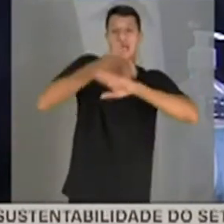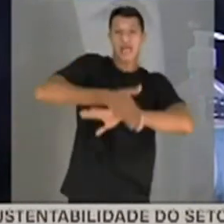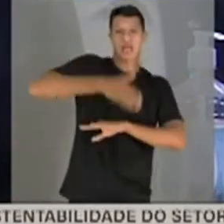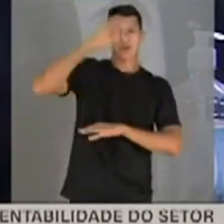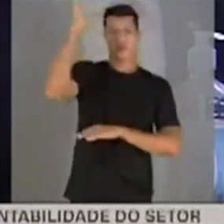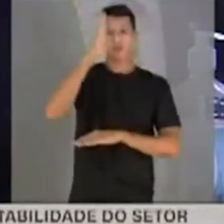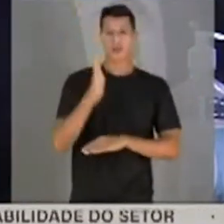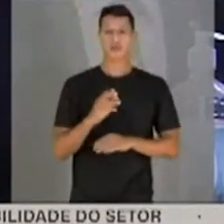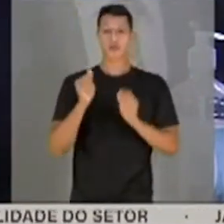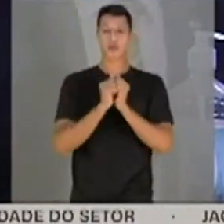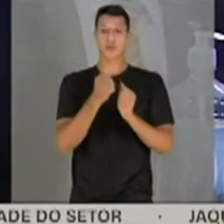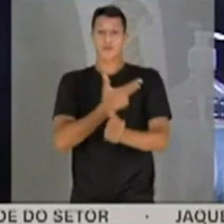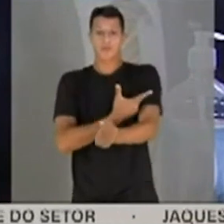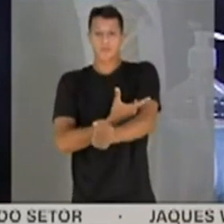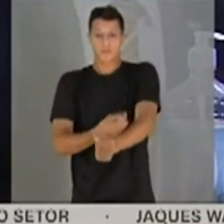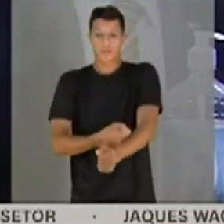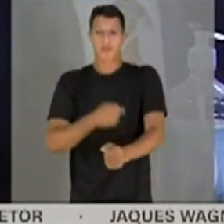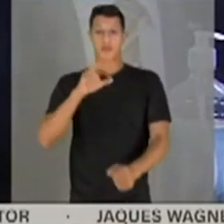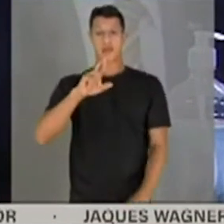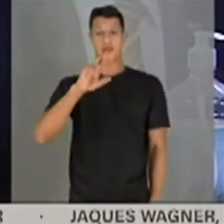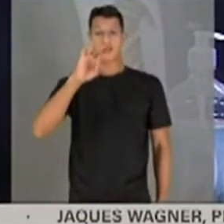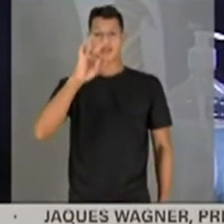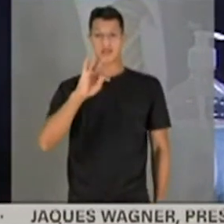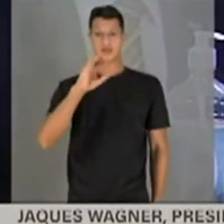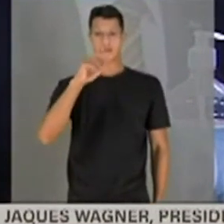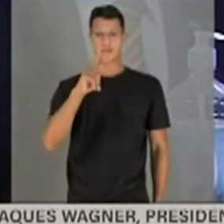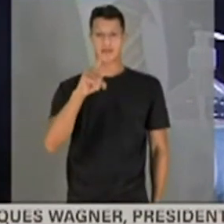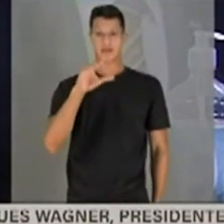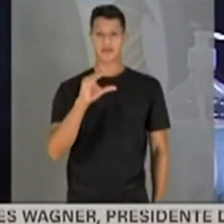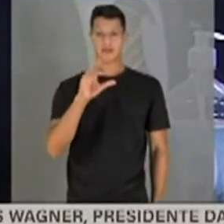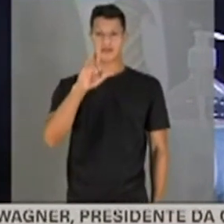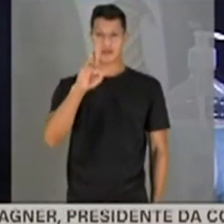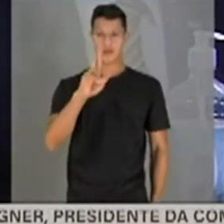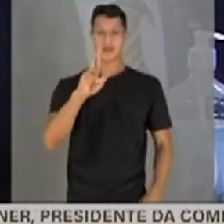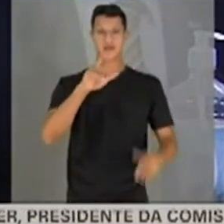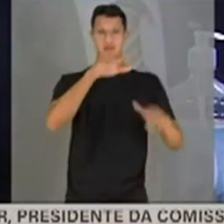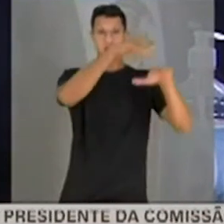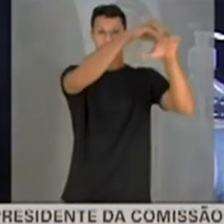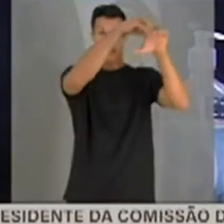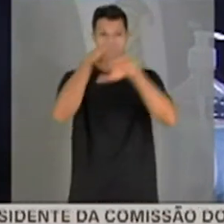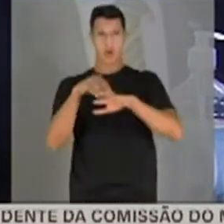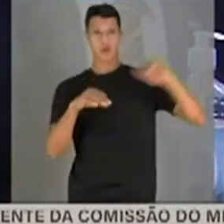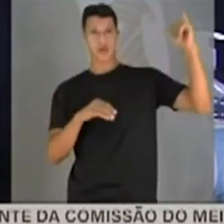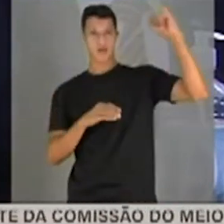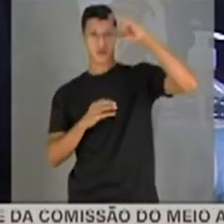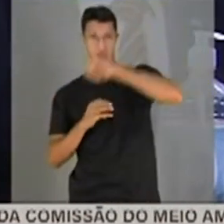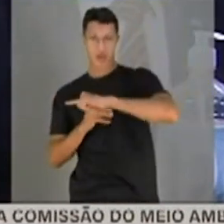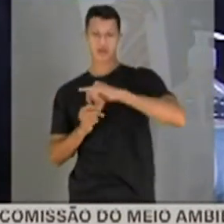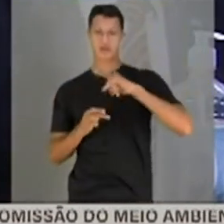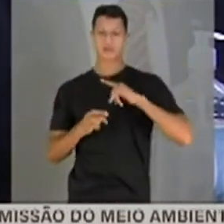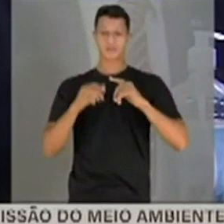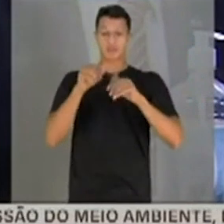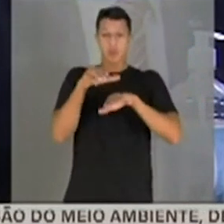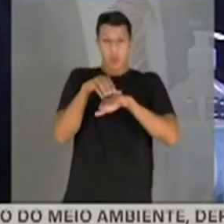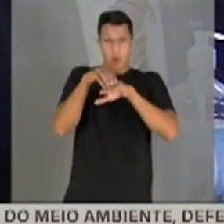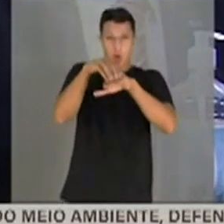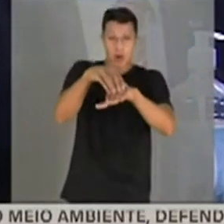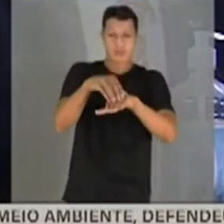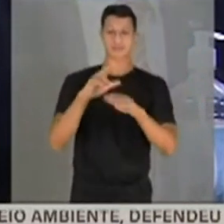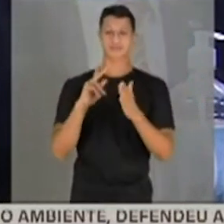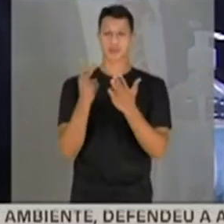Brasil com o exame de RT-PCR. O transporte dos jogadores nos ônibus